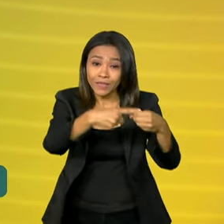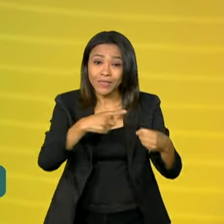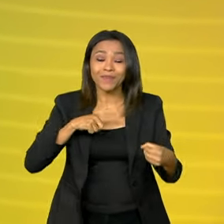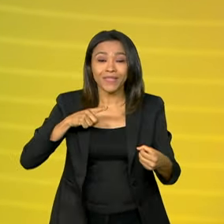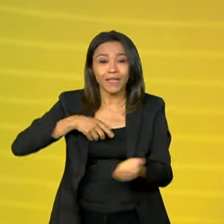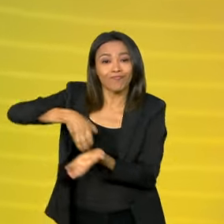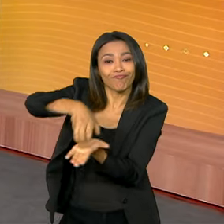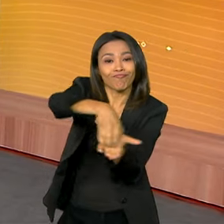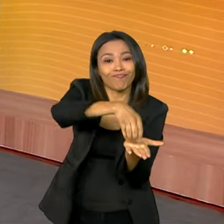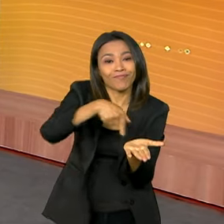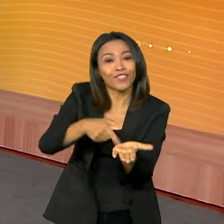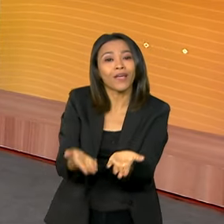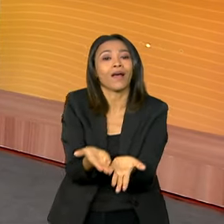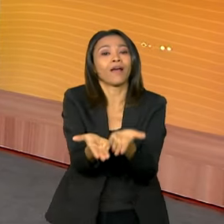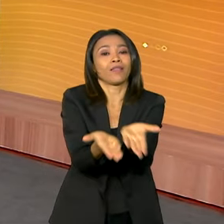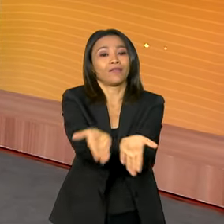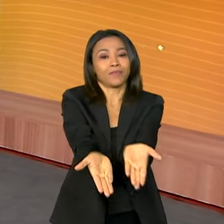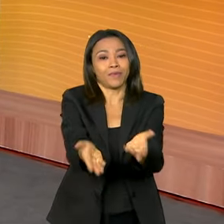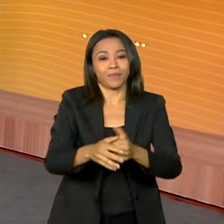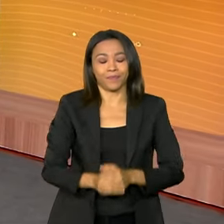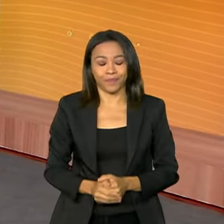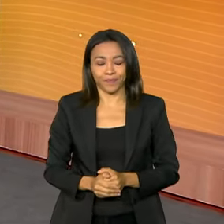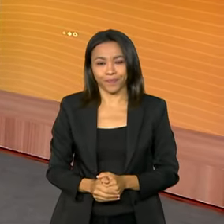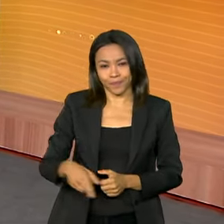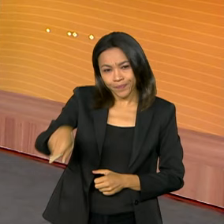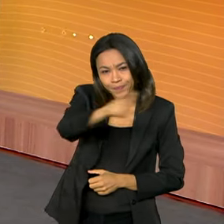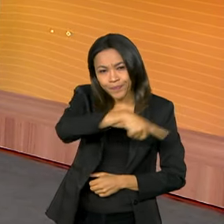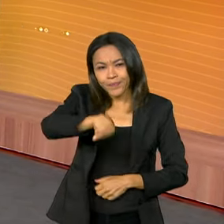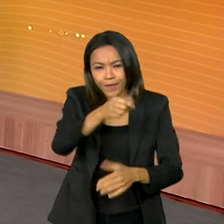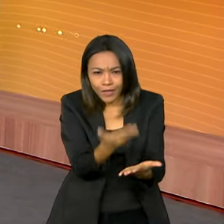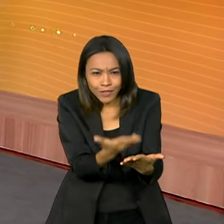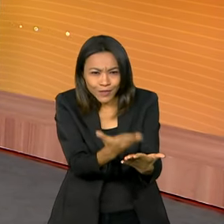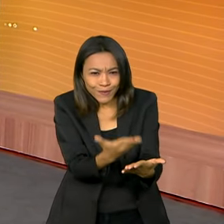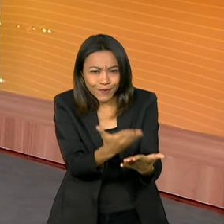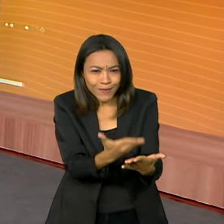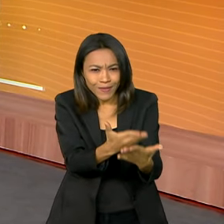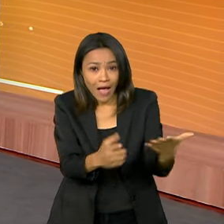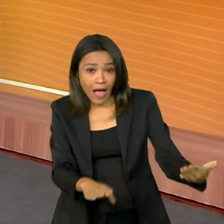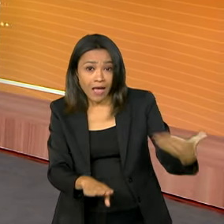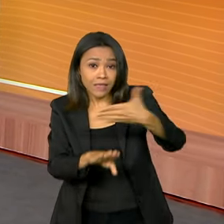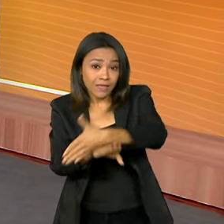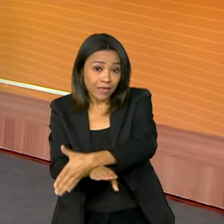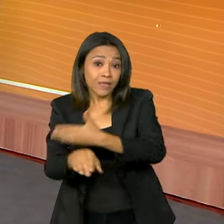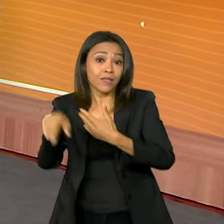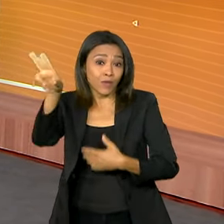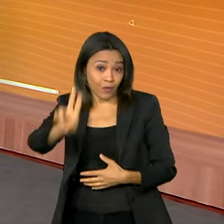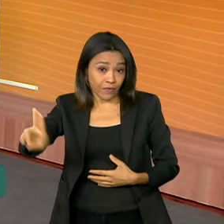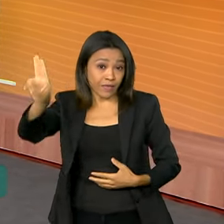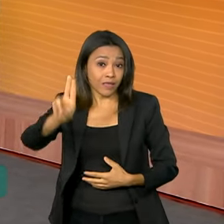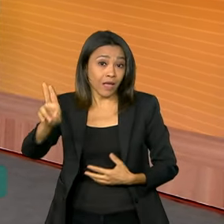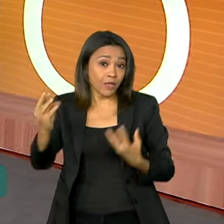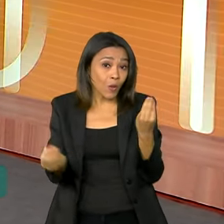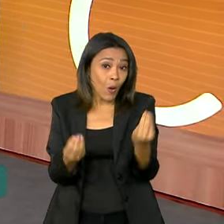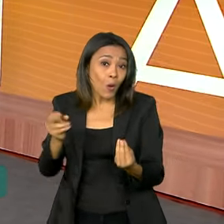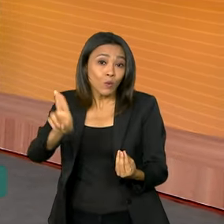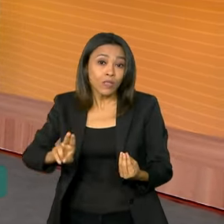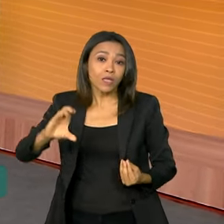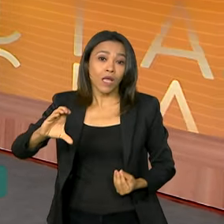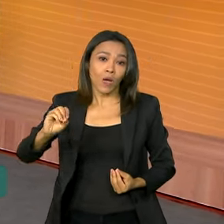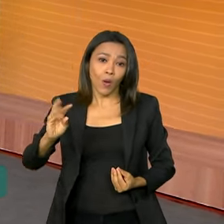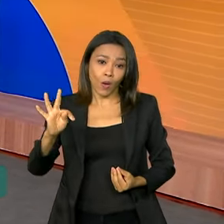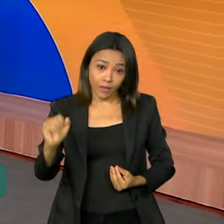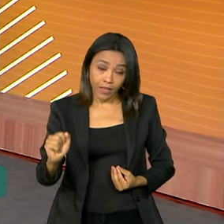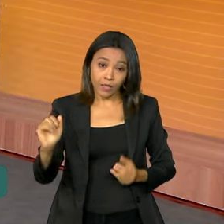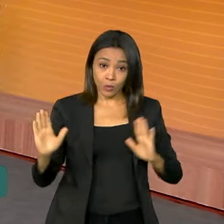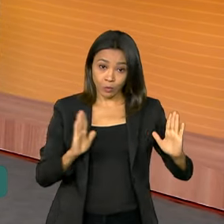de atendimento. Estudantes que tiveram acesso à Educação Superior Federal por meio de cotas no ano de